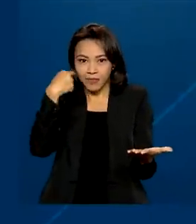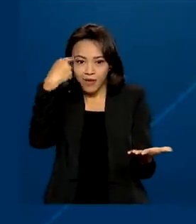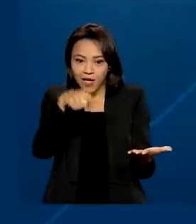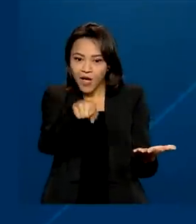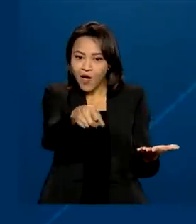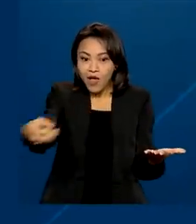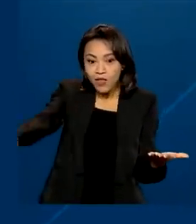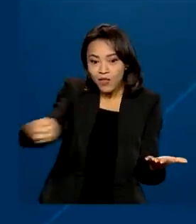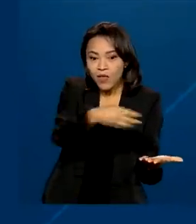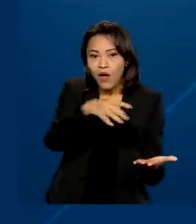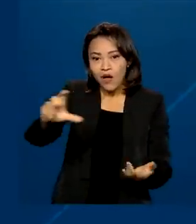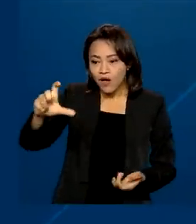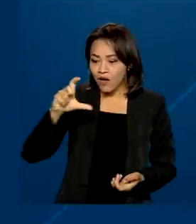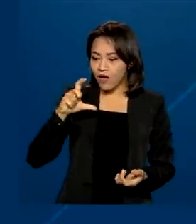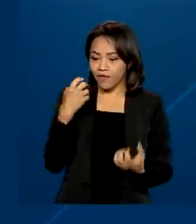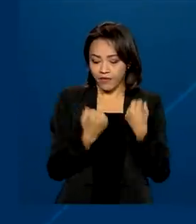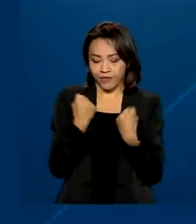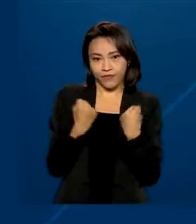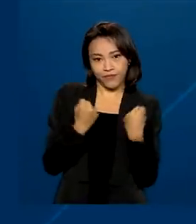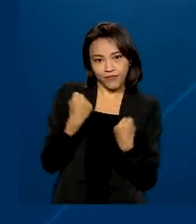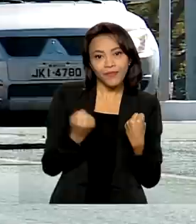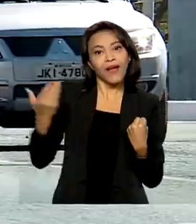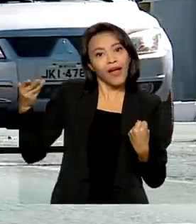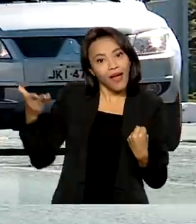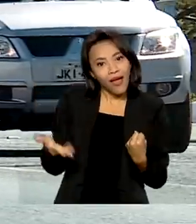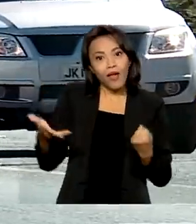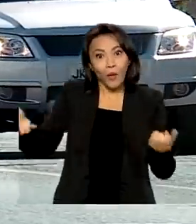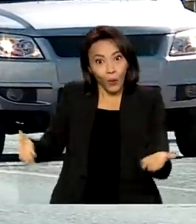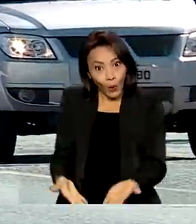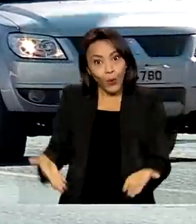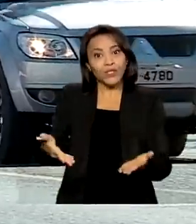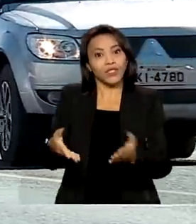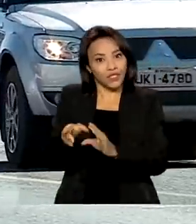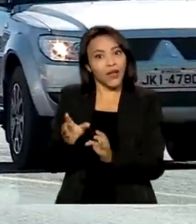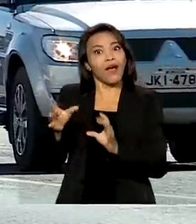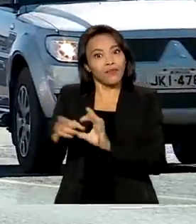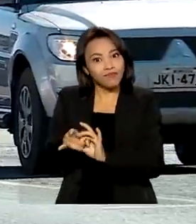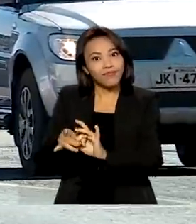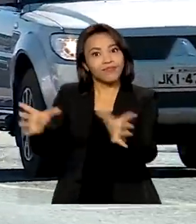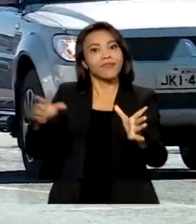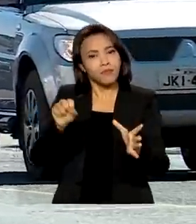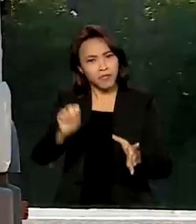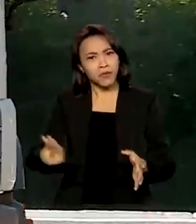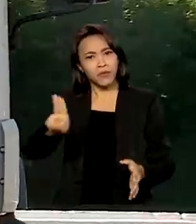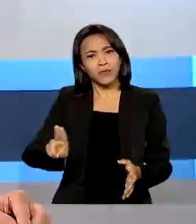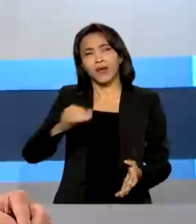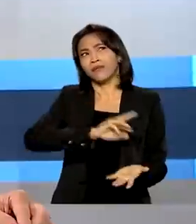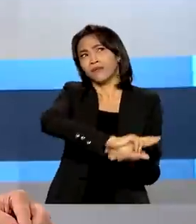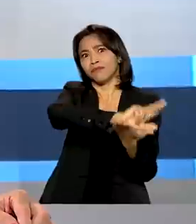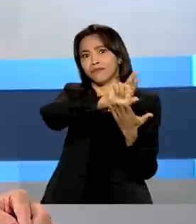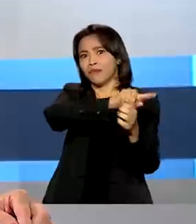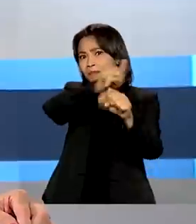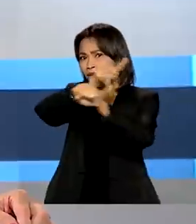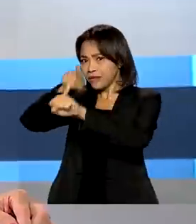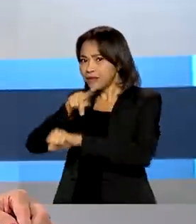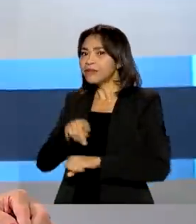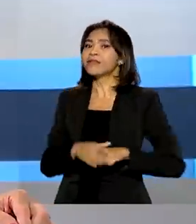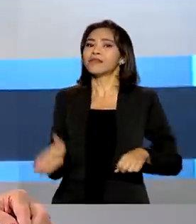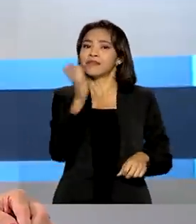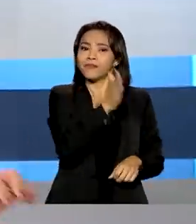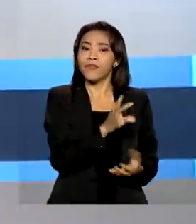A nova carteira nacional de habilitação passa a ser emitida hoje e poderá ser usada em outros países. E faltam